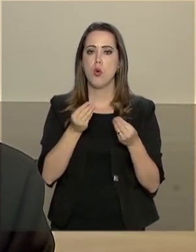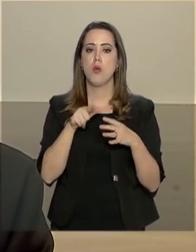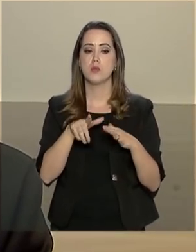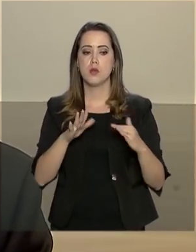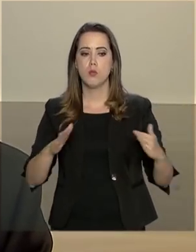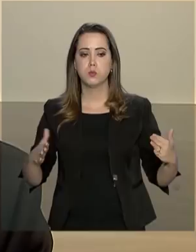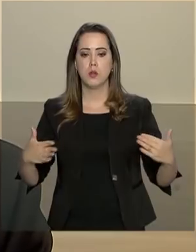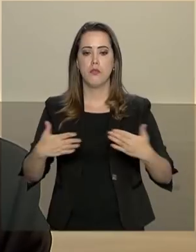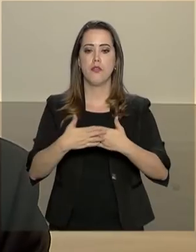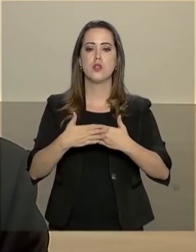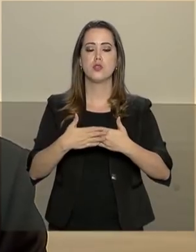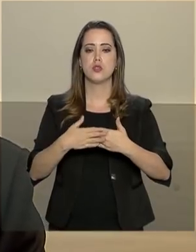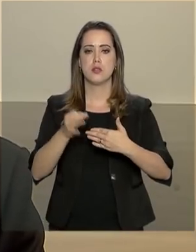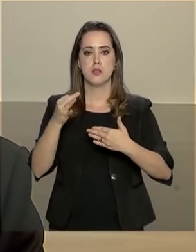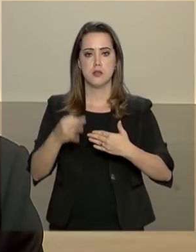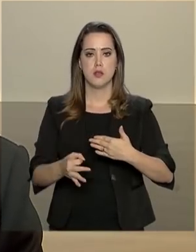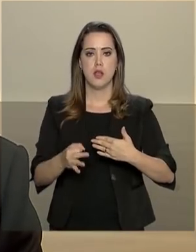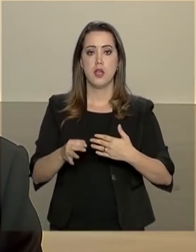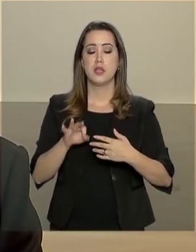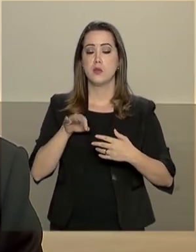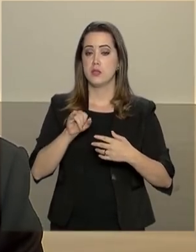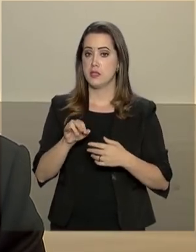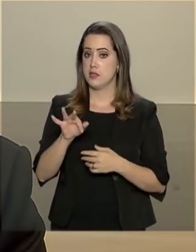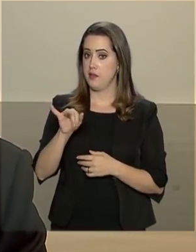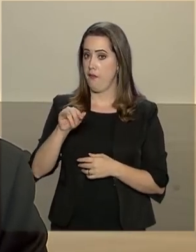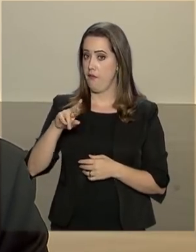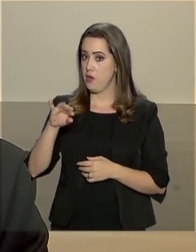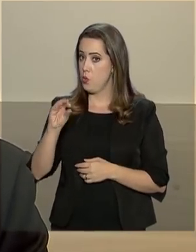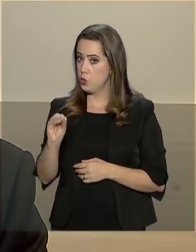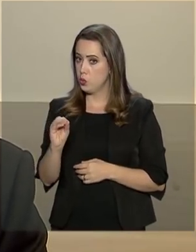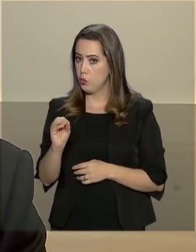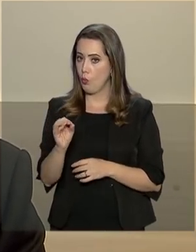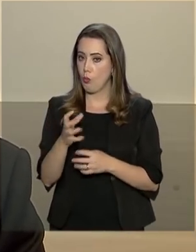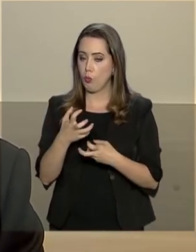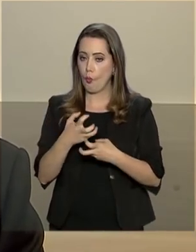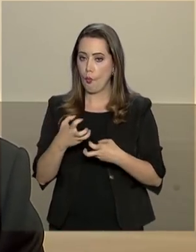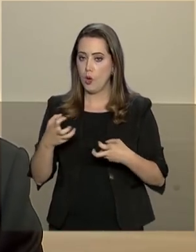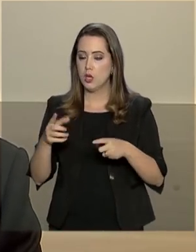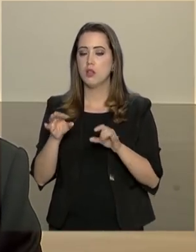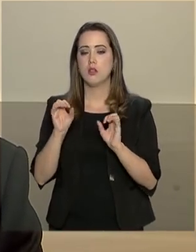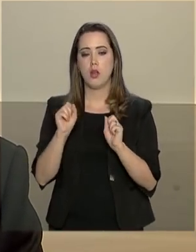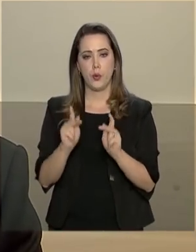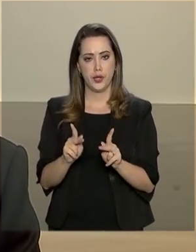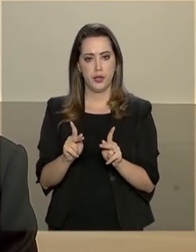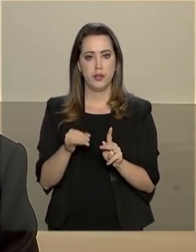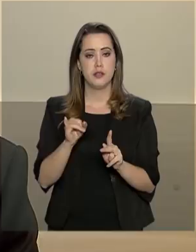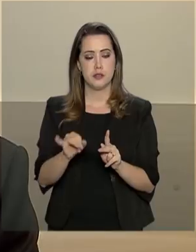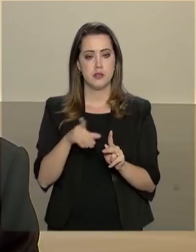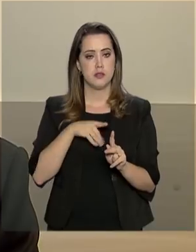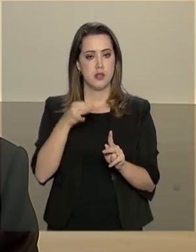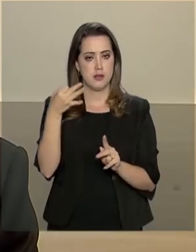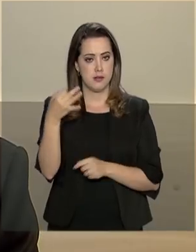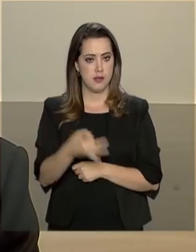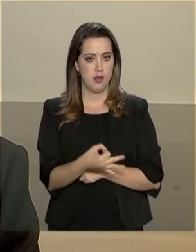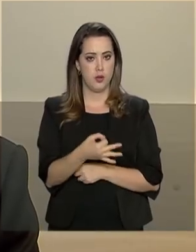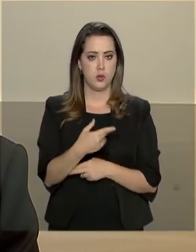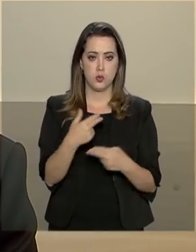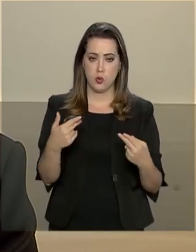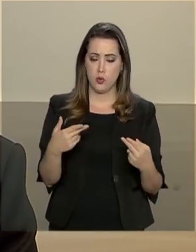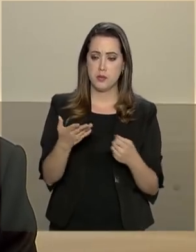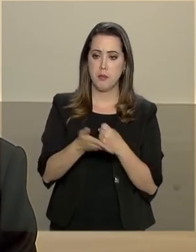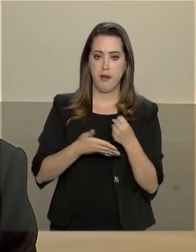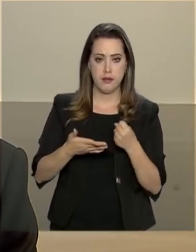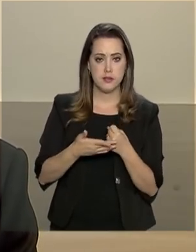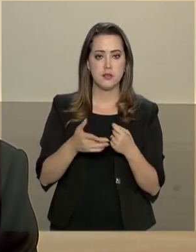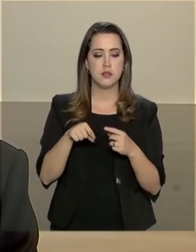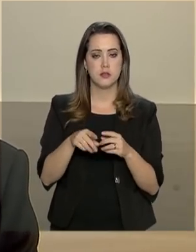comportas funcionam, se os filtros estão ok, se a usina contém instrumentação adequada que possa